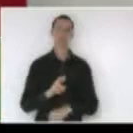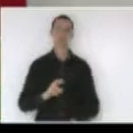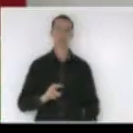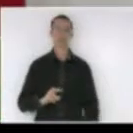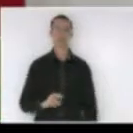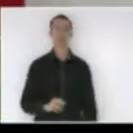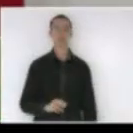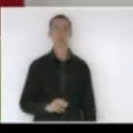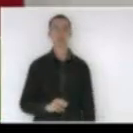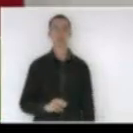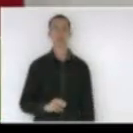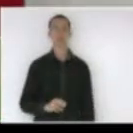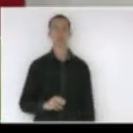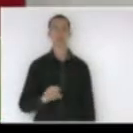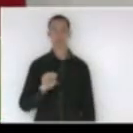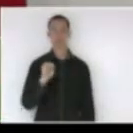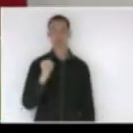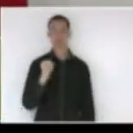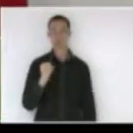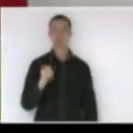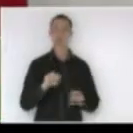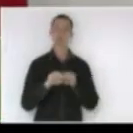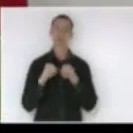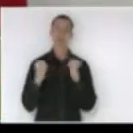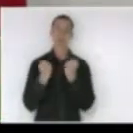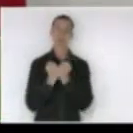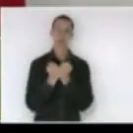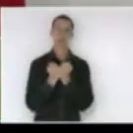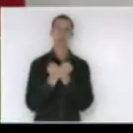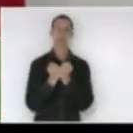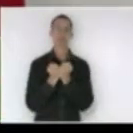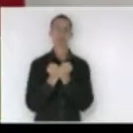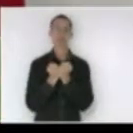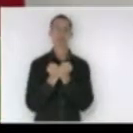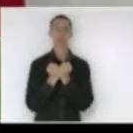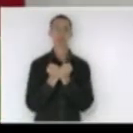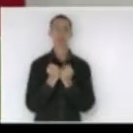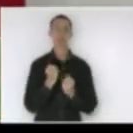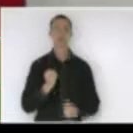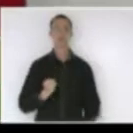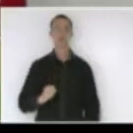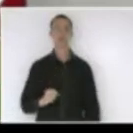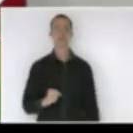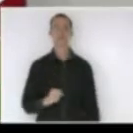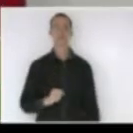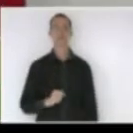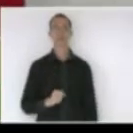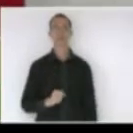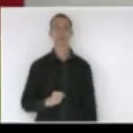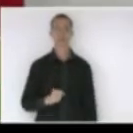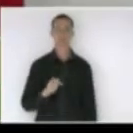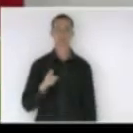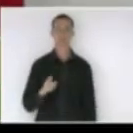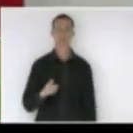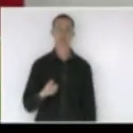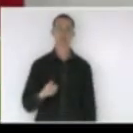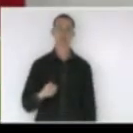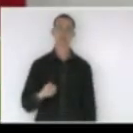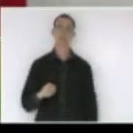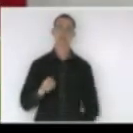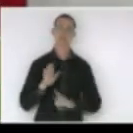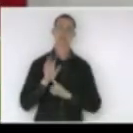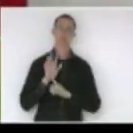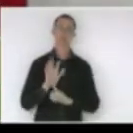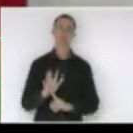este oitavo seminário da agroecologia ele tem feito e